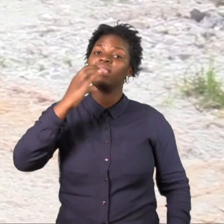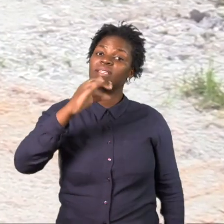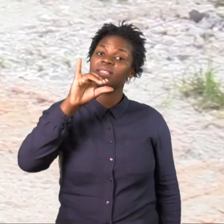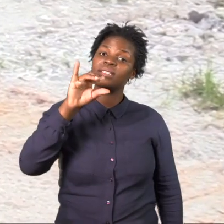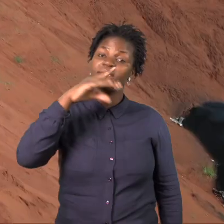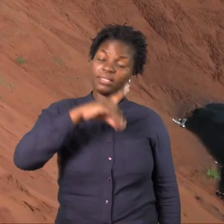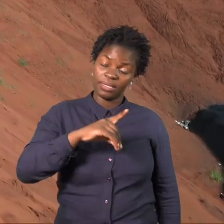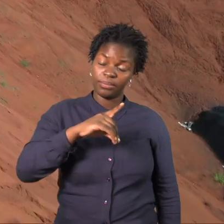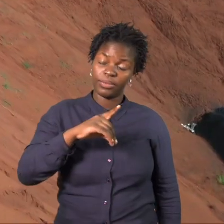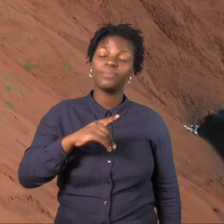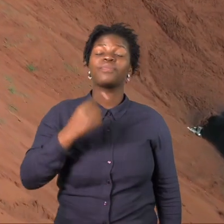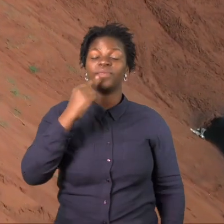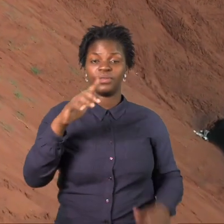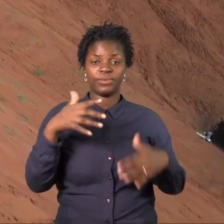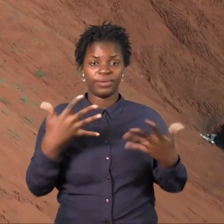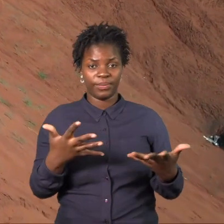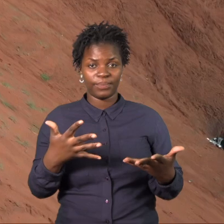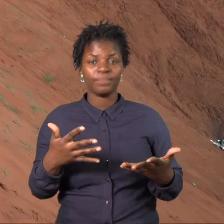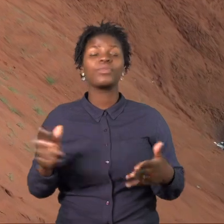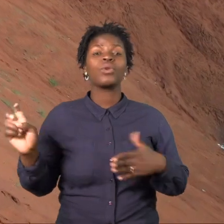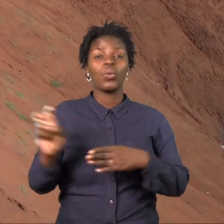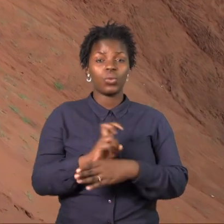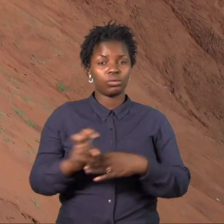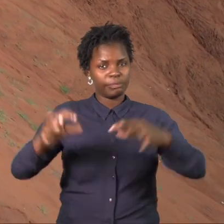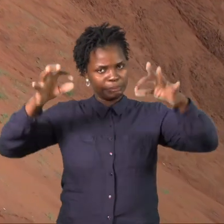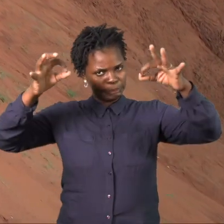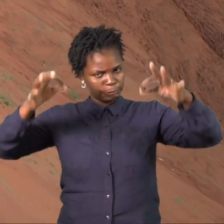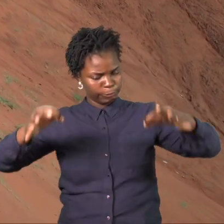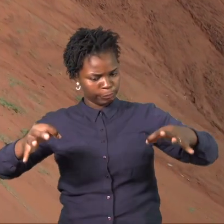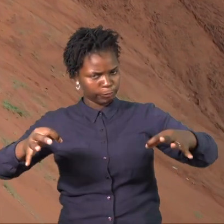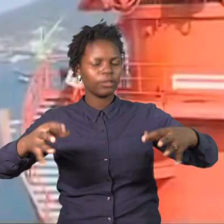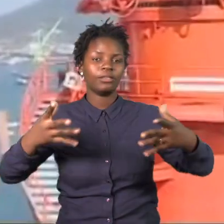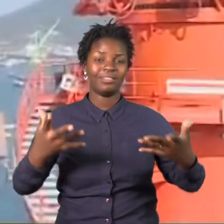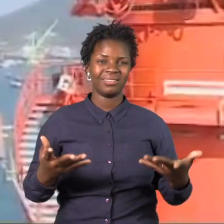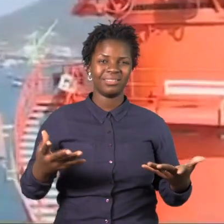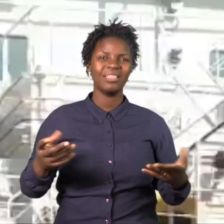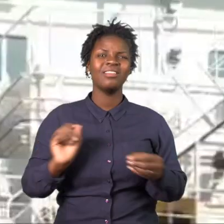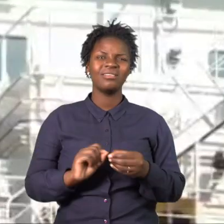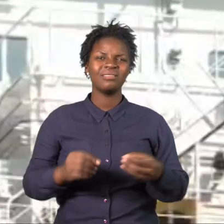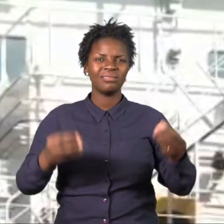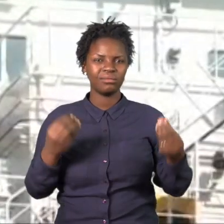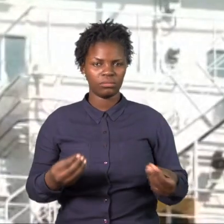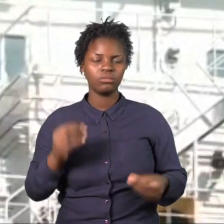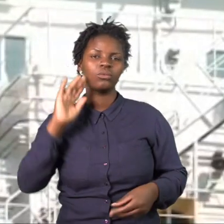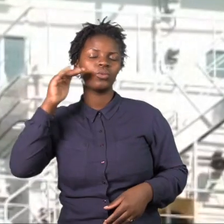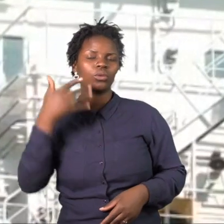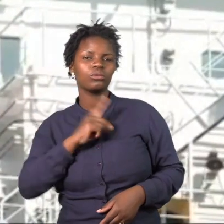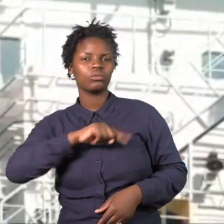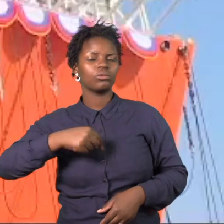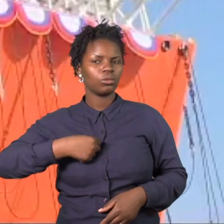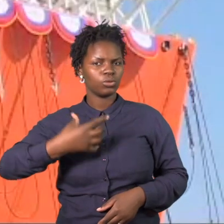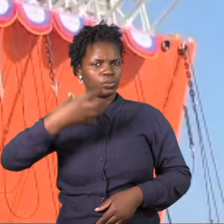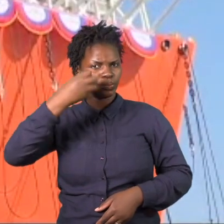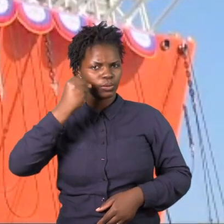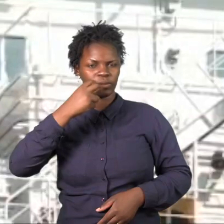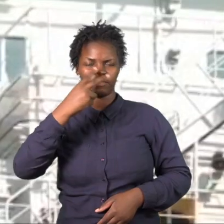desafio é levantado pelo fato de neste momento existirem situações em que algumas empresas funcionam como